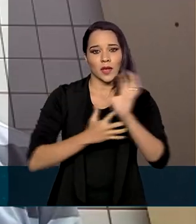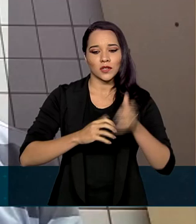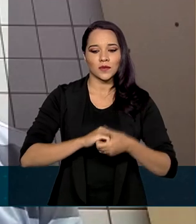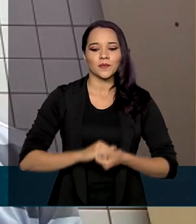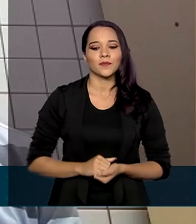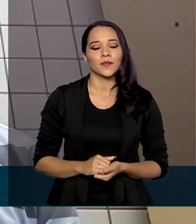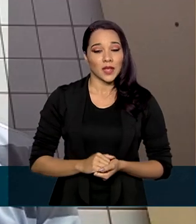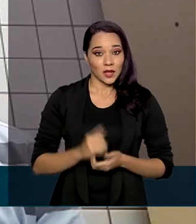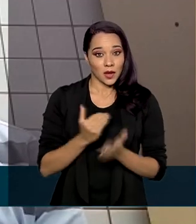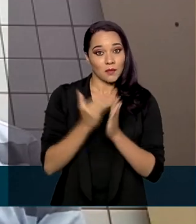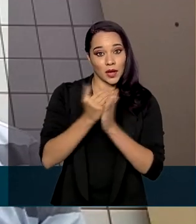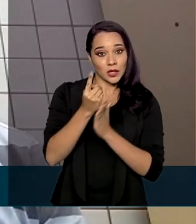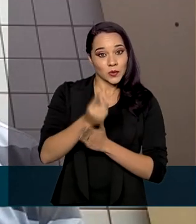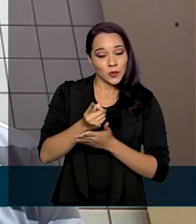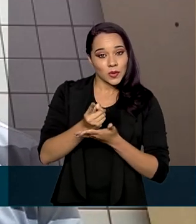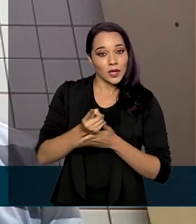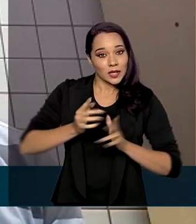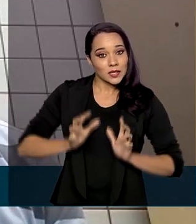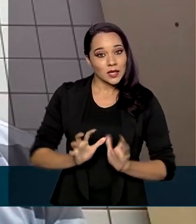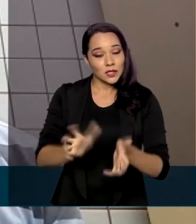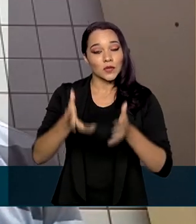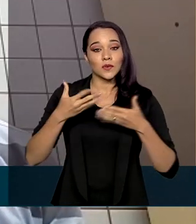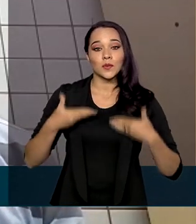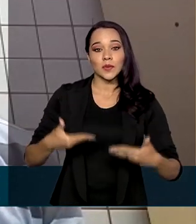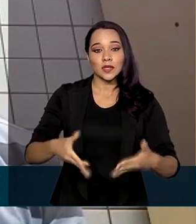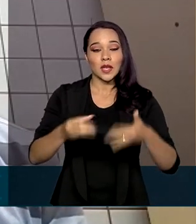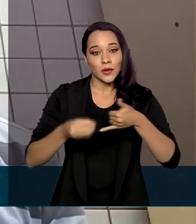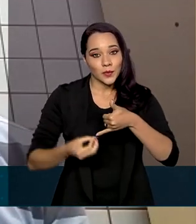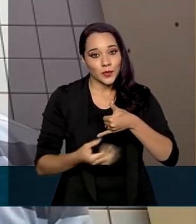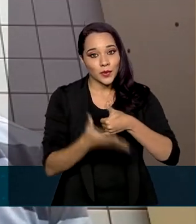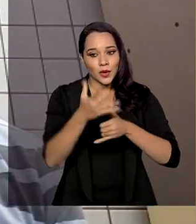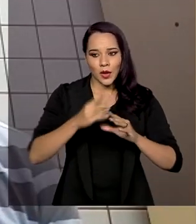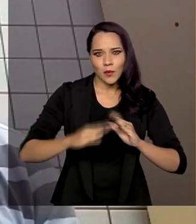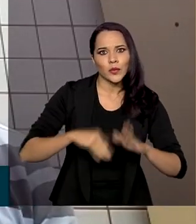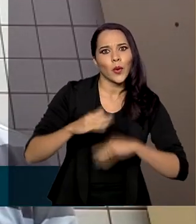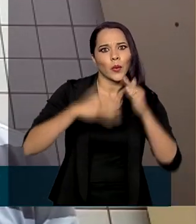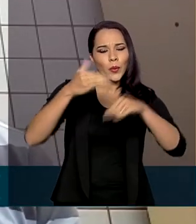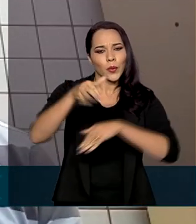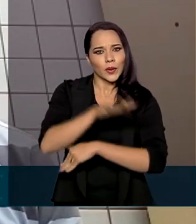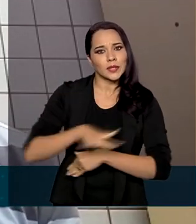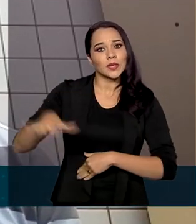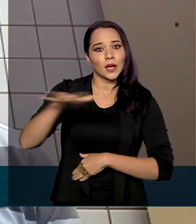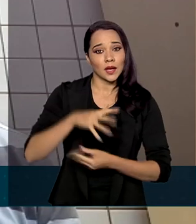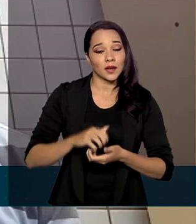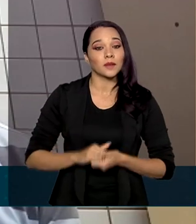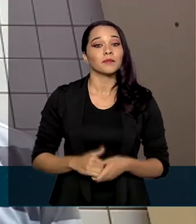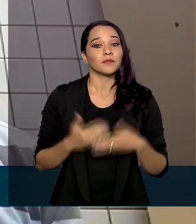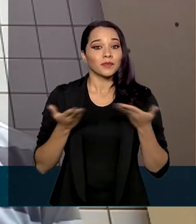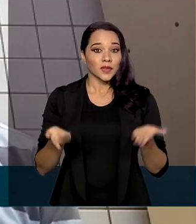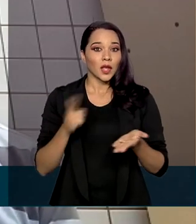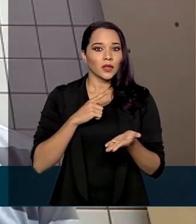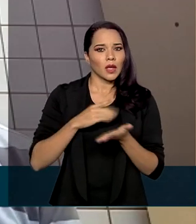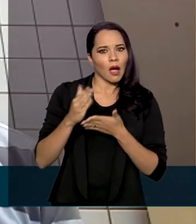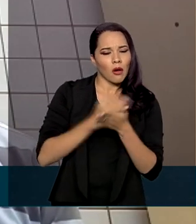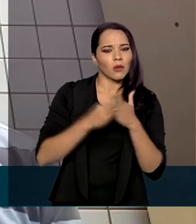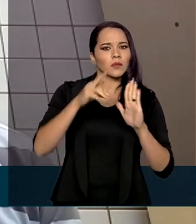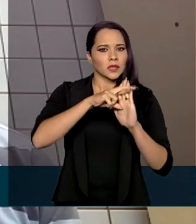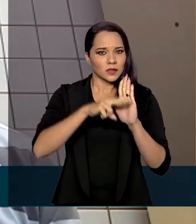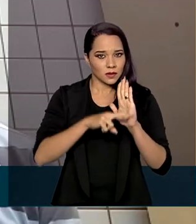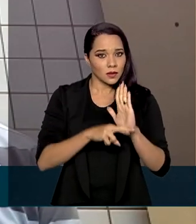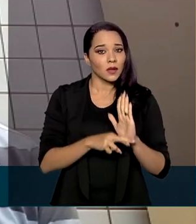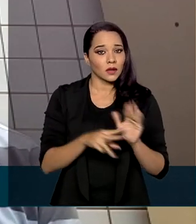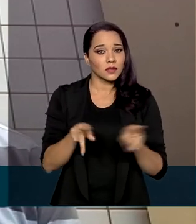iniciativa do governo, do Ministério do Meio Ambiente, de alavancar esse mercado. Então, estabelecendo algumas regras,